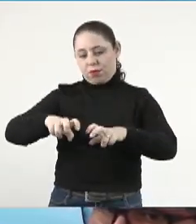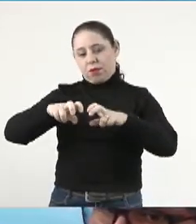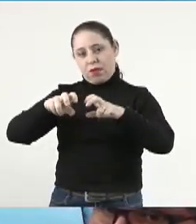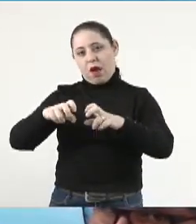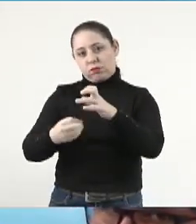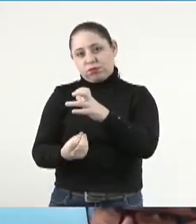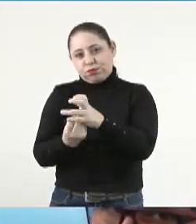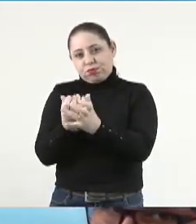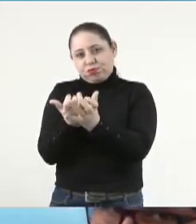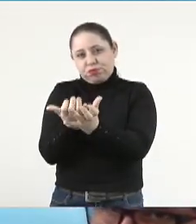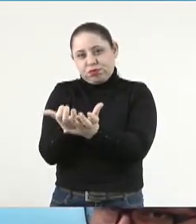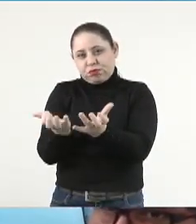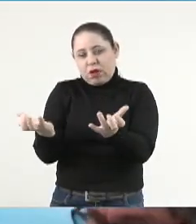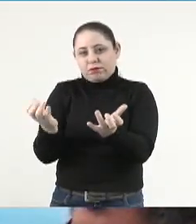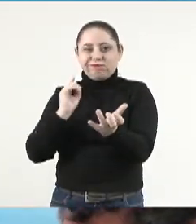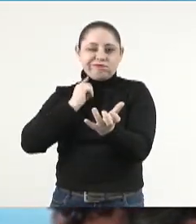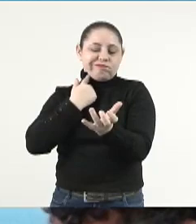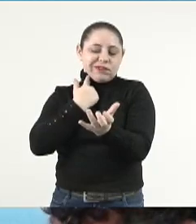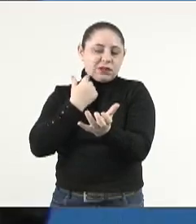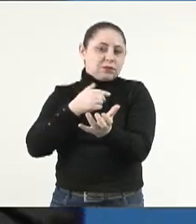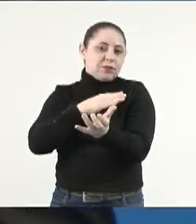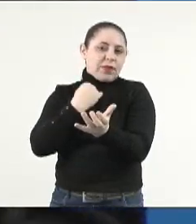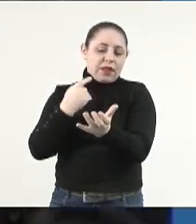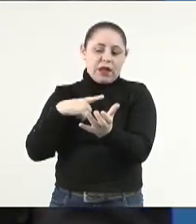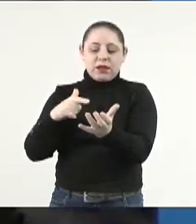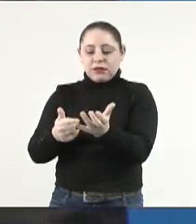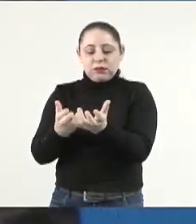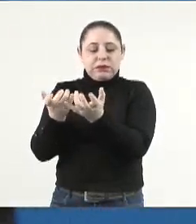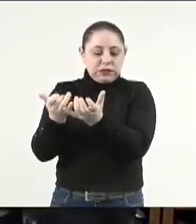circundam os rios de Bonito. É isso, senhor presidente.